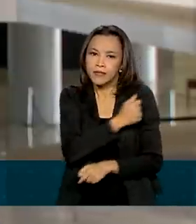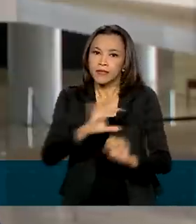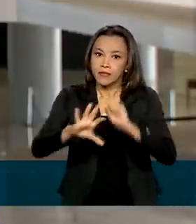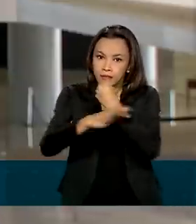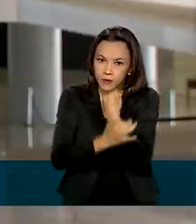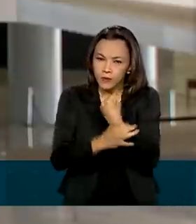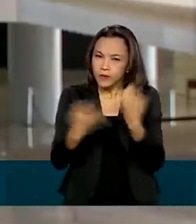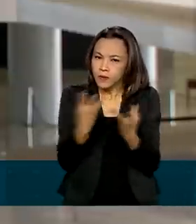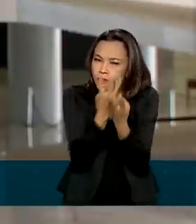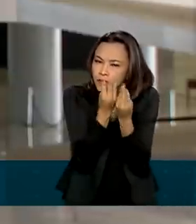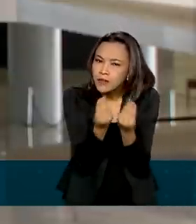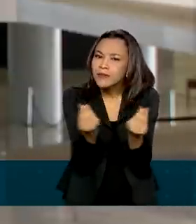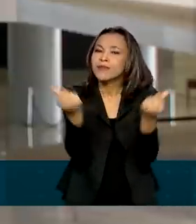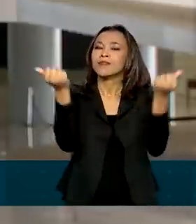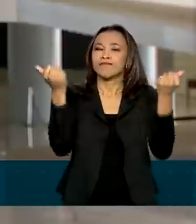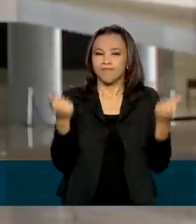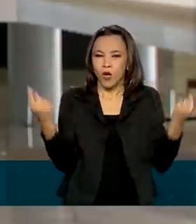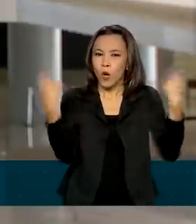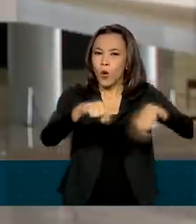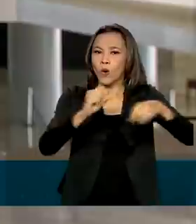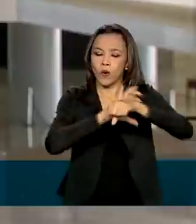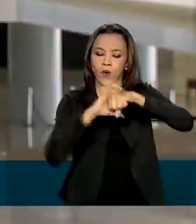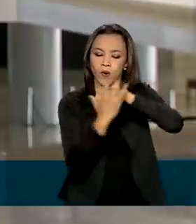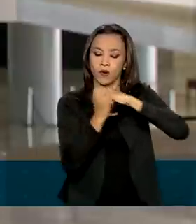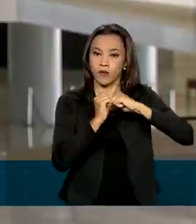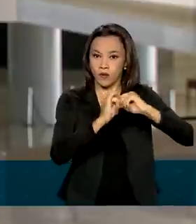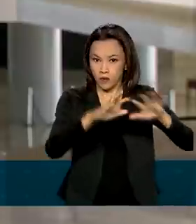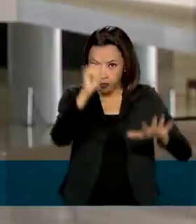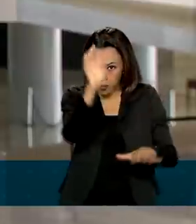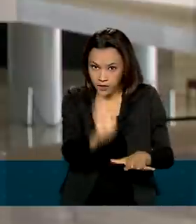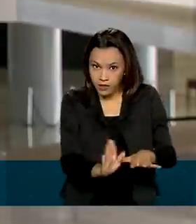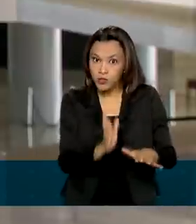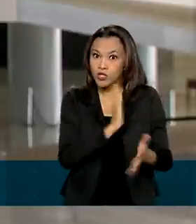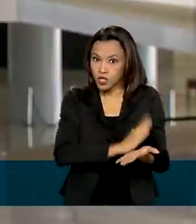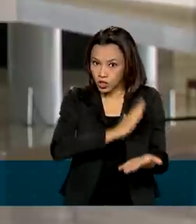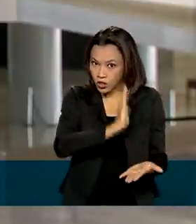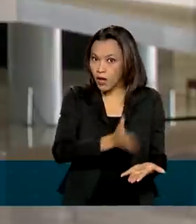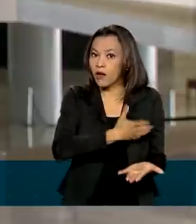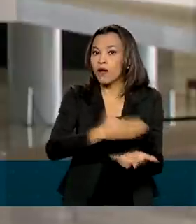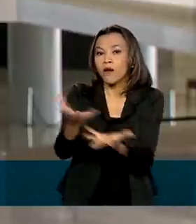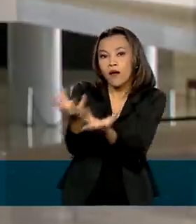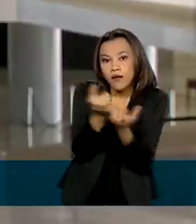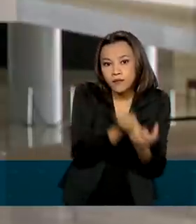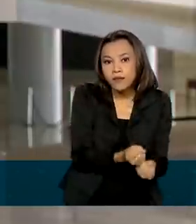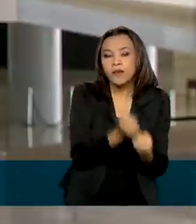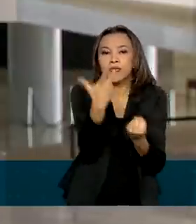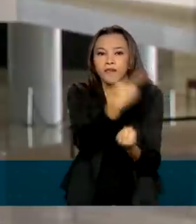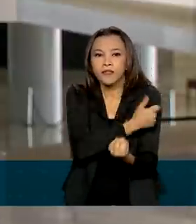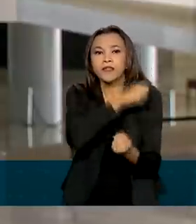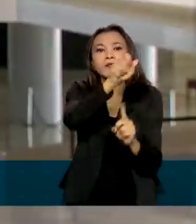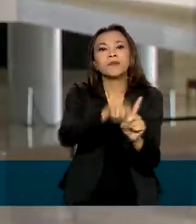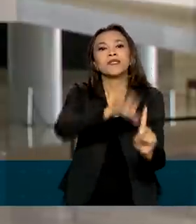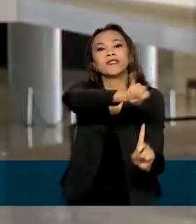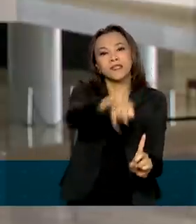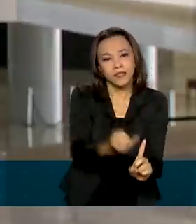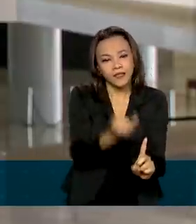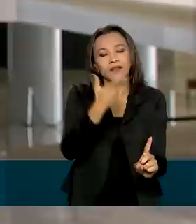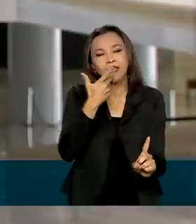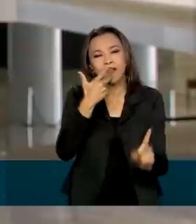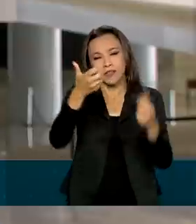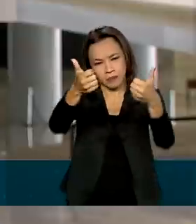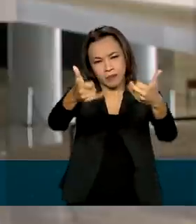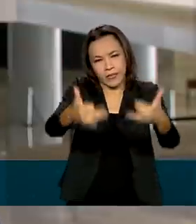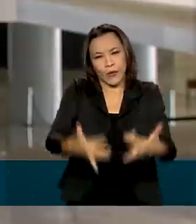de excelência contra o novo coronavírus. Segundo ele, o Brasil começa a receber as doses da vacina em janeiro. Ele disse isso durante uma